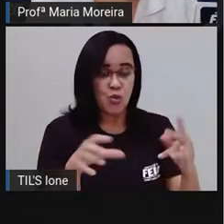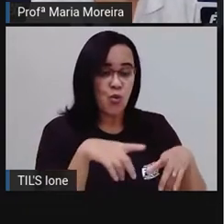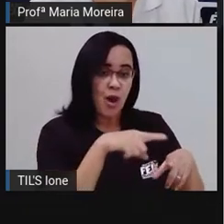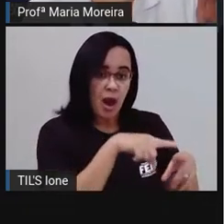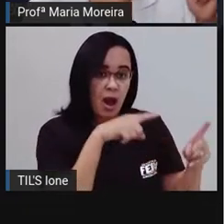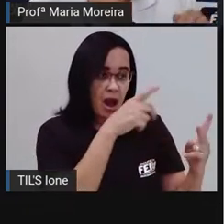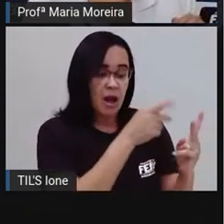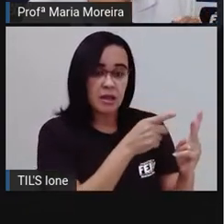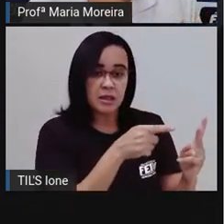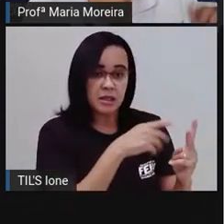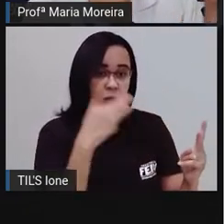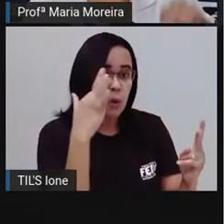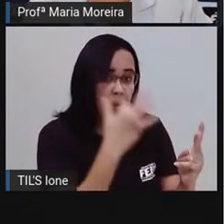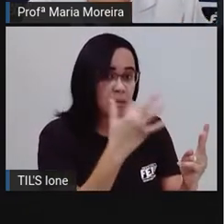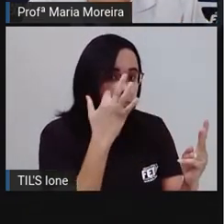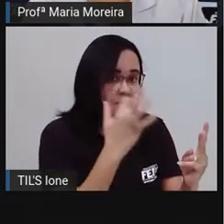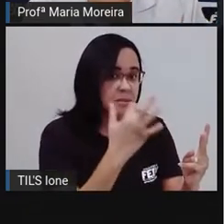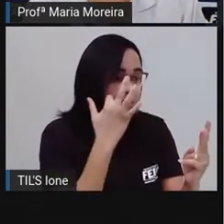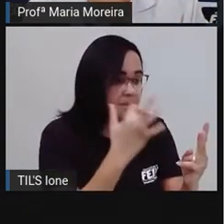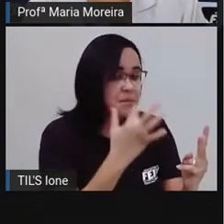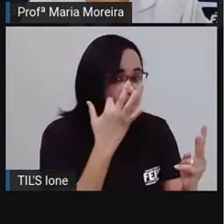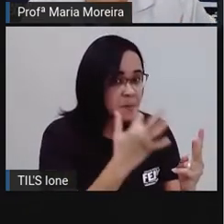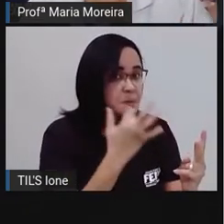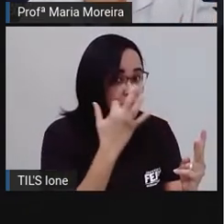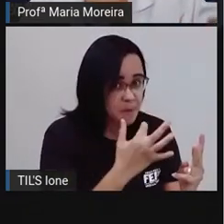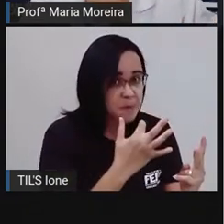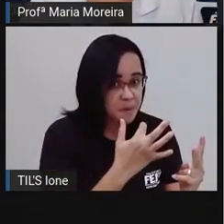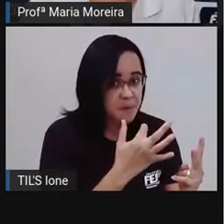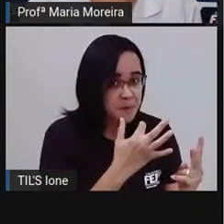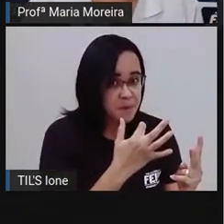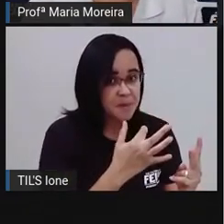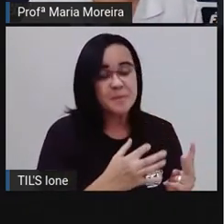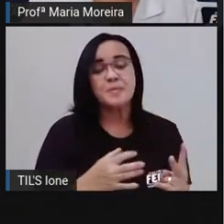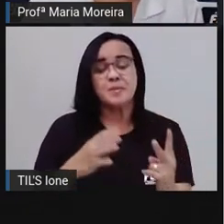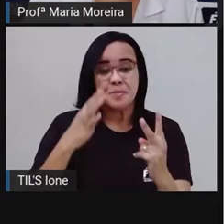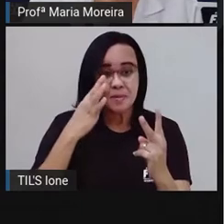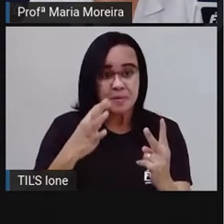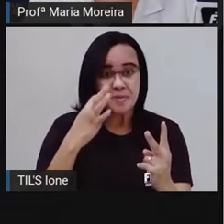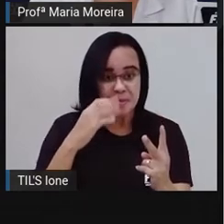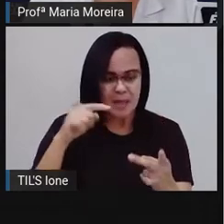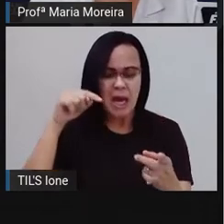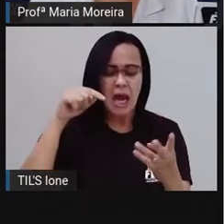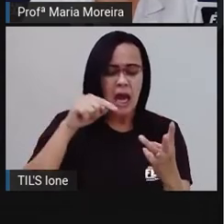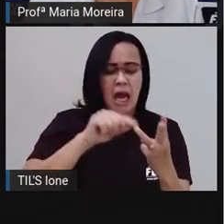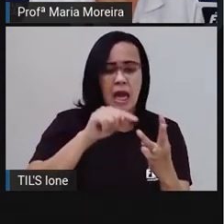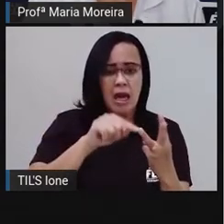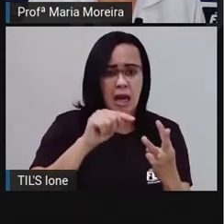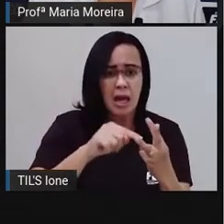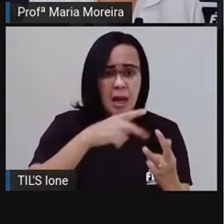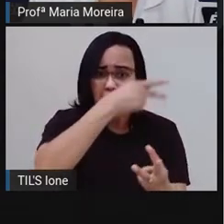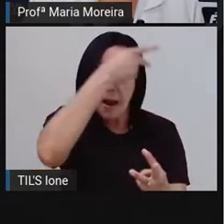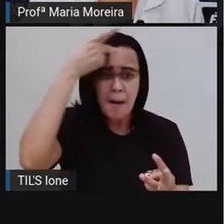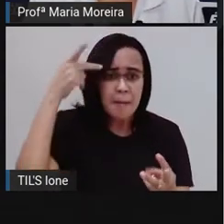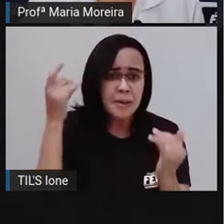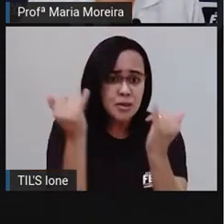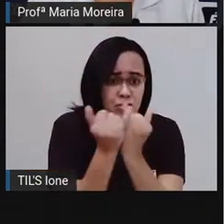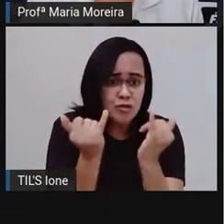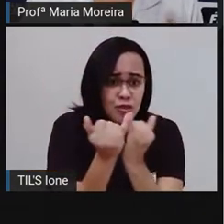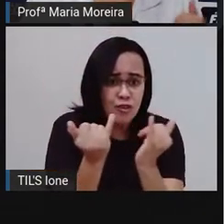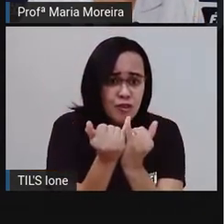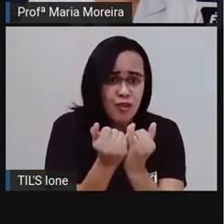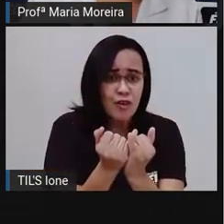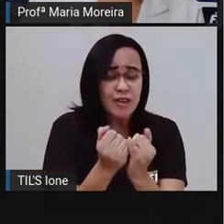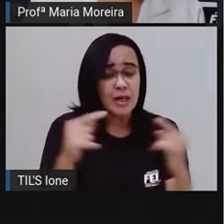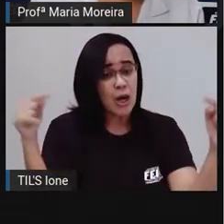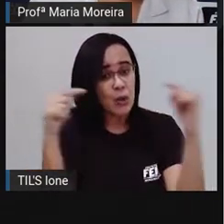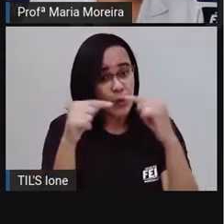pessoa. E Pedro, que é de quem eu estou fazendo a fofoca, é quem? A minha terceira pessoa. Então, quer dizer